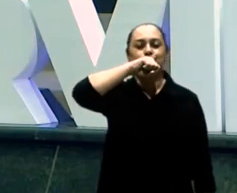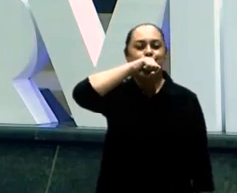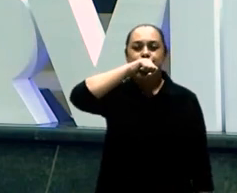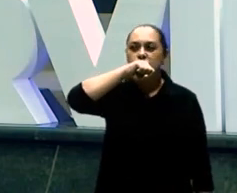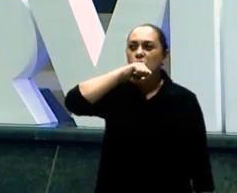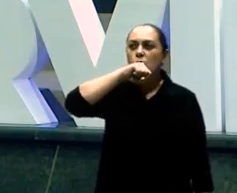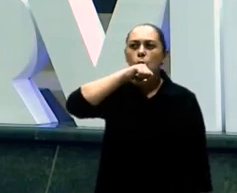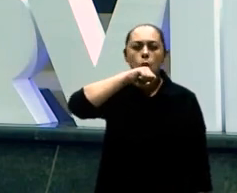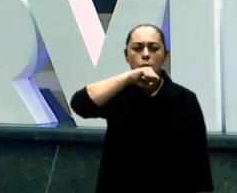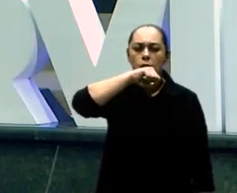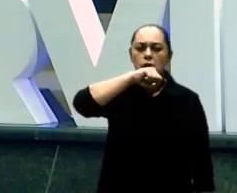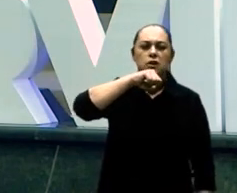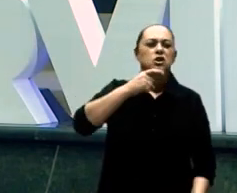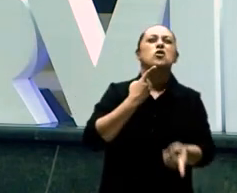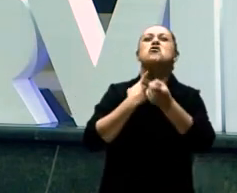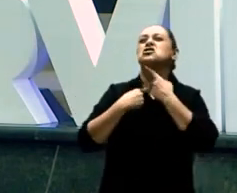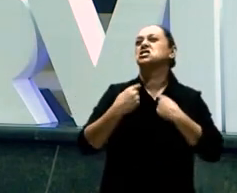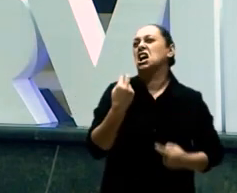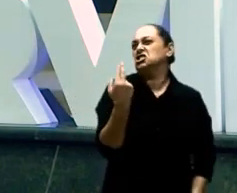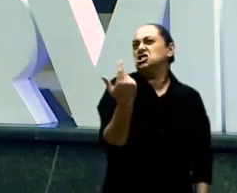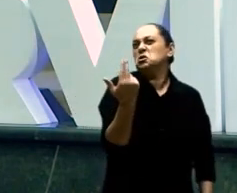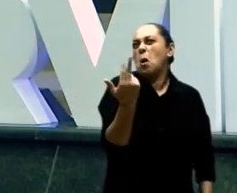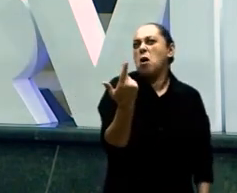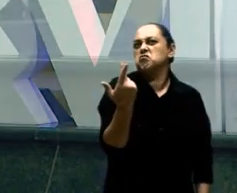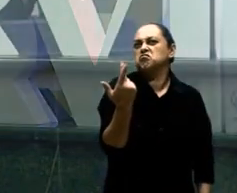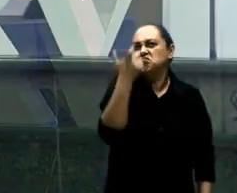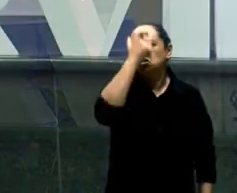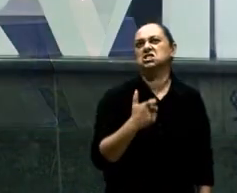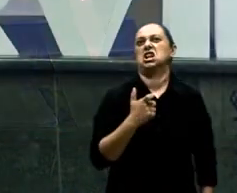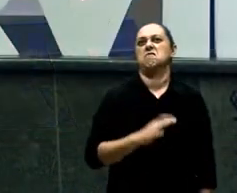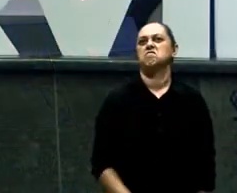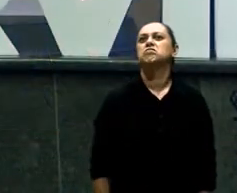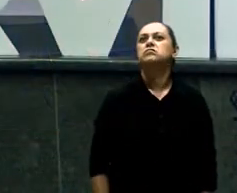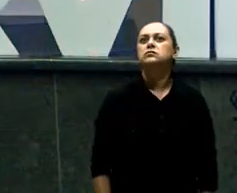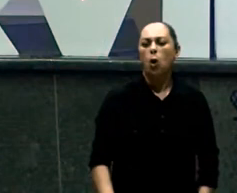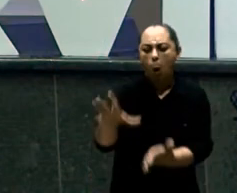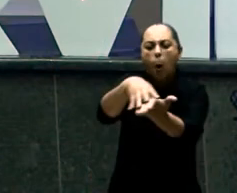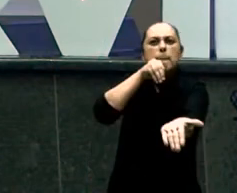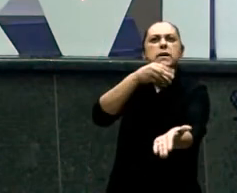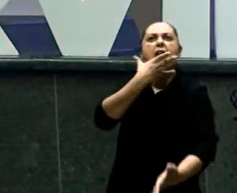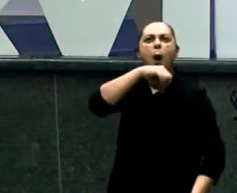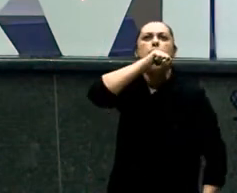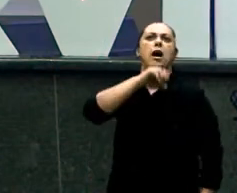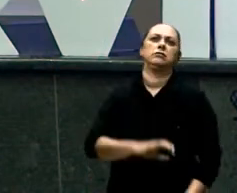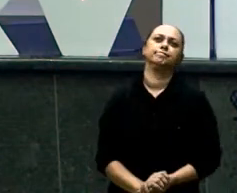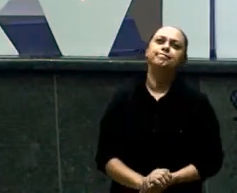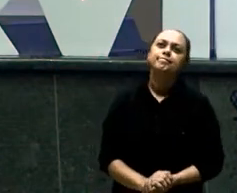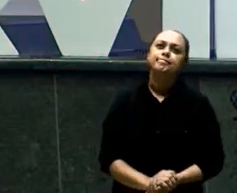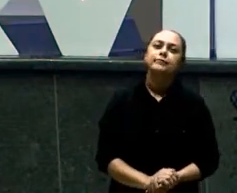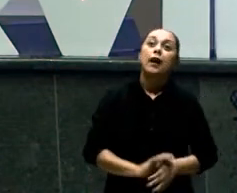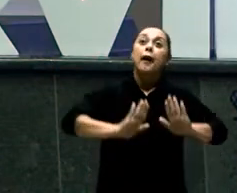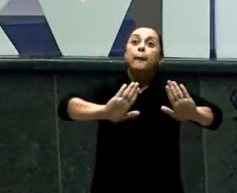atenção Para Exaú Do que para ele Então eu imagino A cena Jacó tentando Atirar